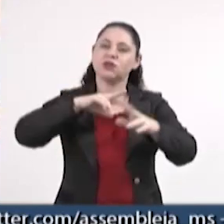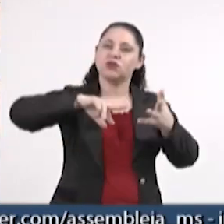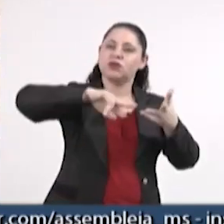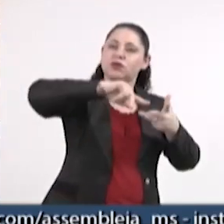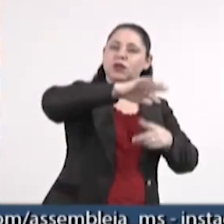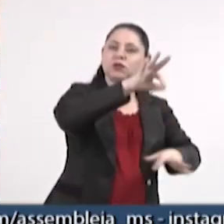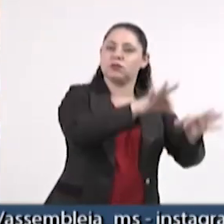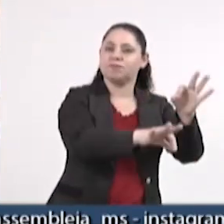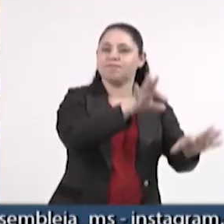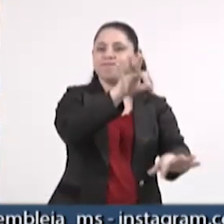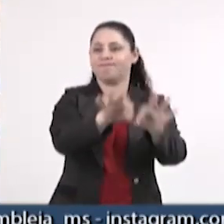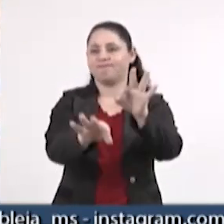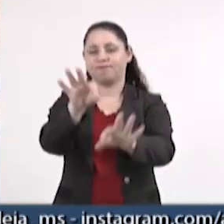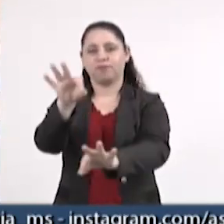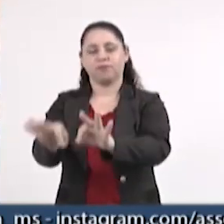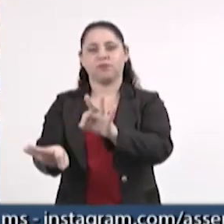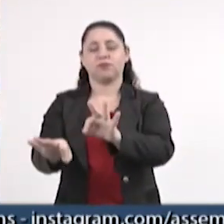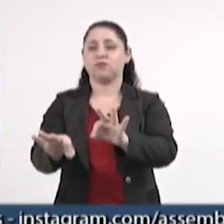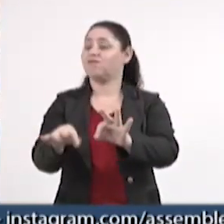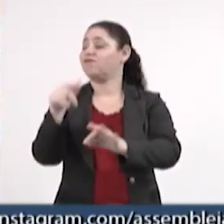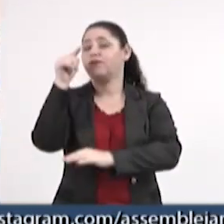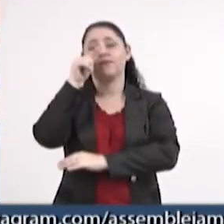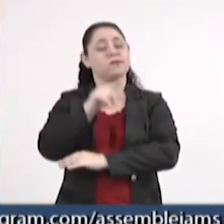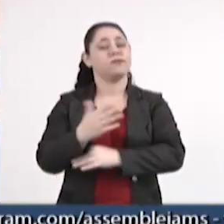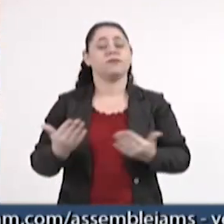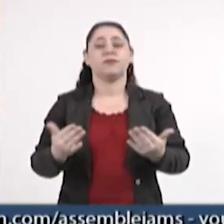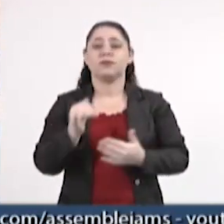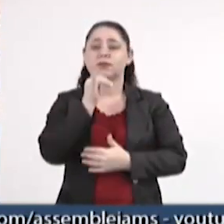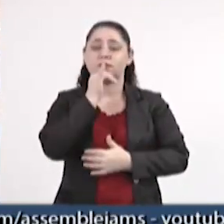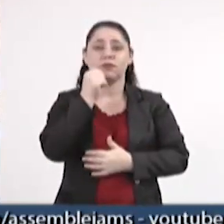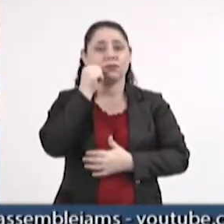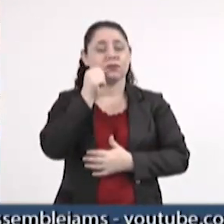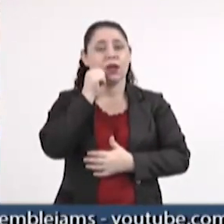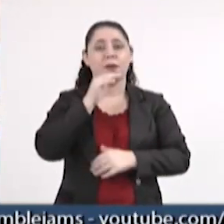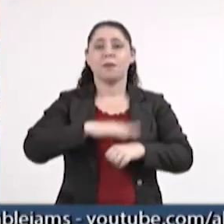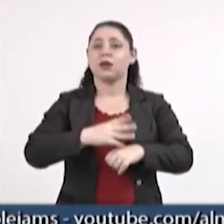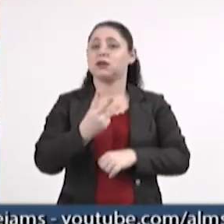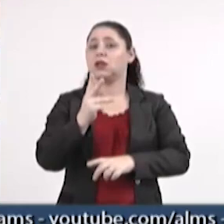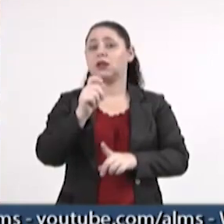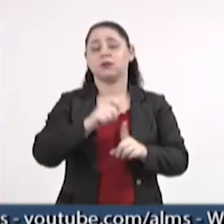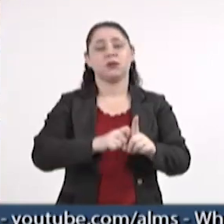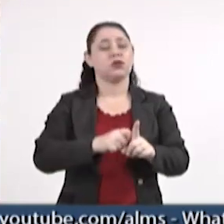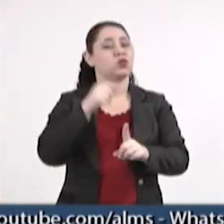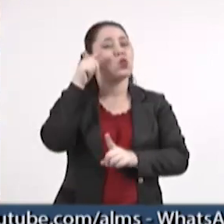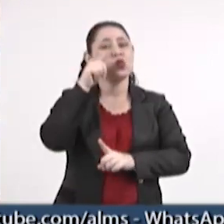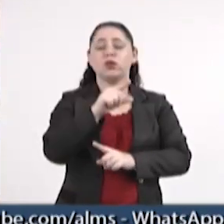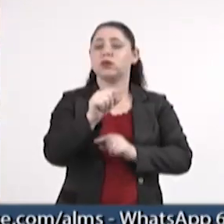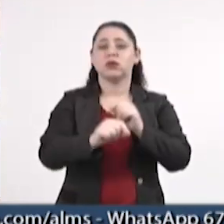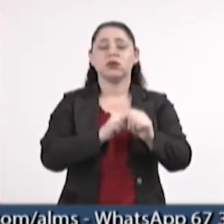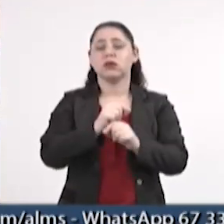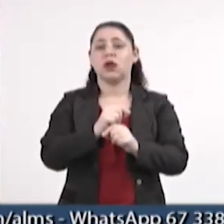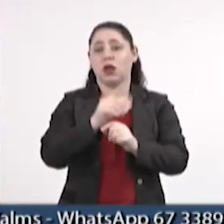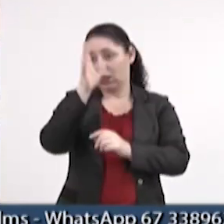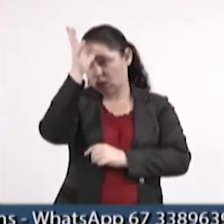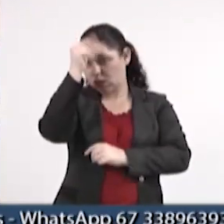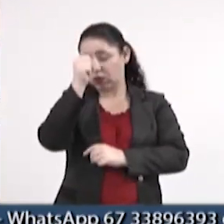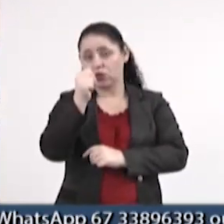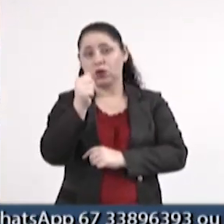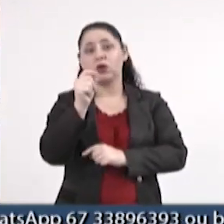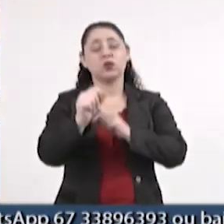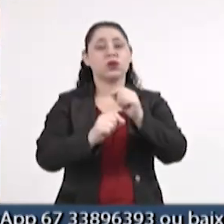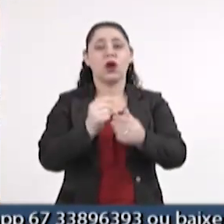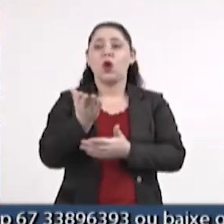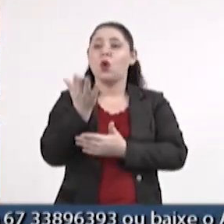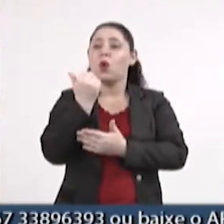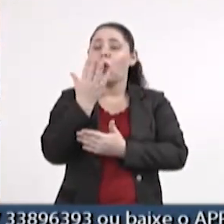judiciário, e não conseguem. Nós temos exemplos de mulheres que estão há mais de três meses sem conseguir a decisão que traga